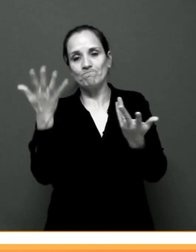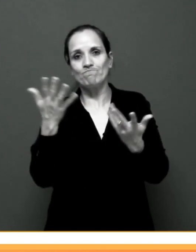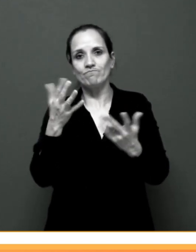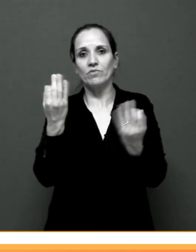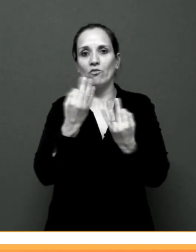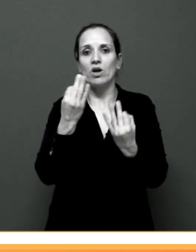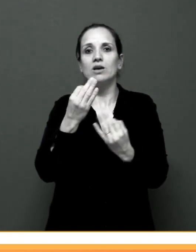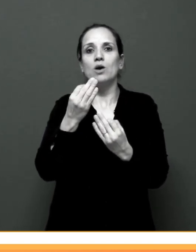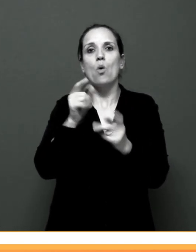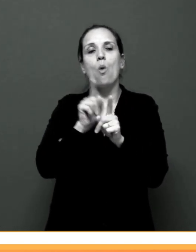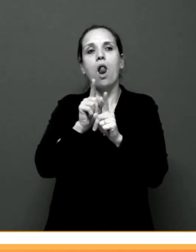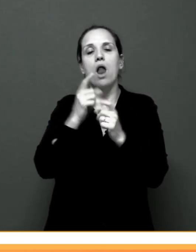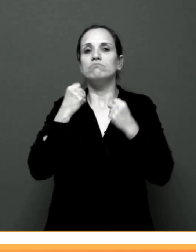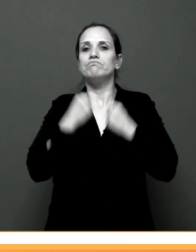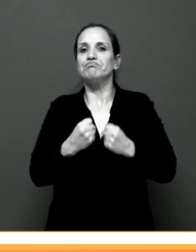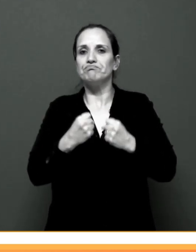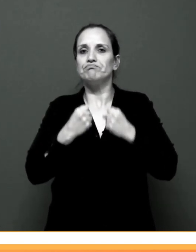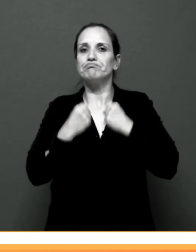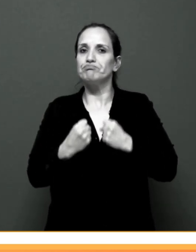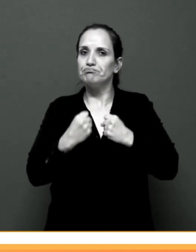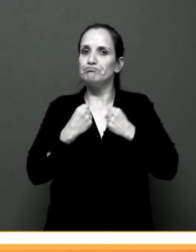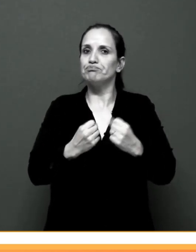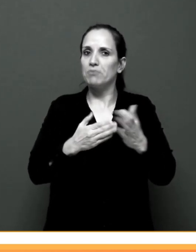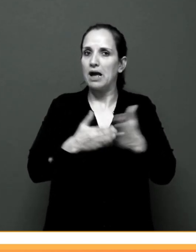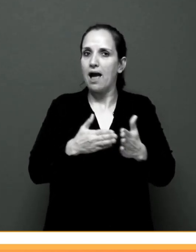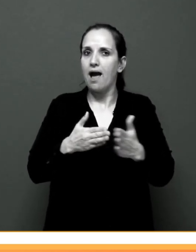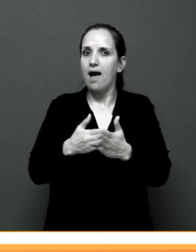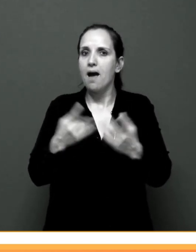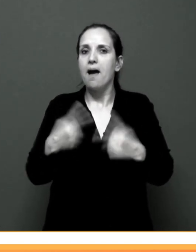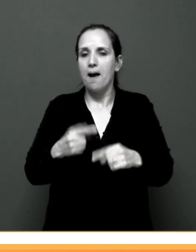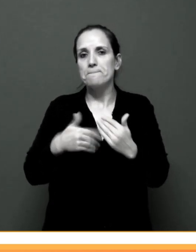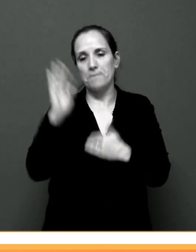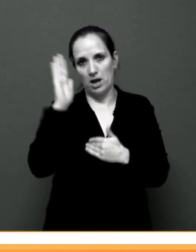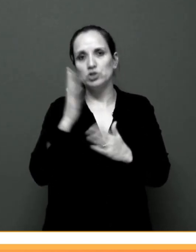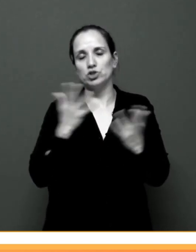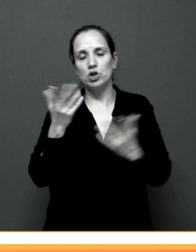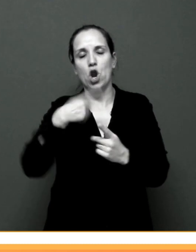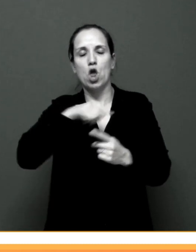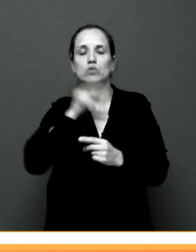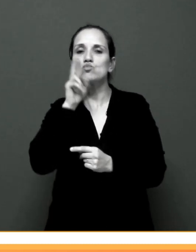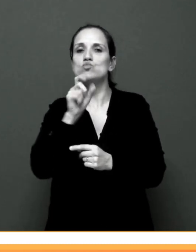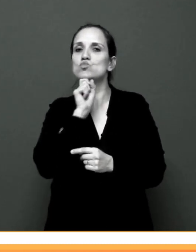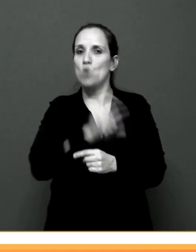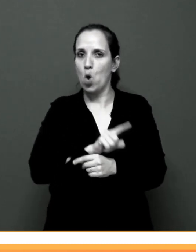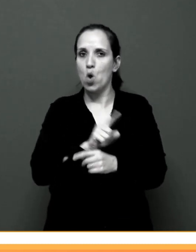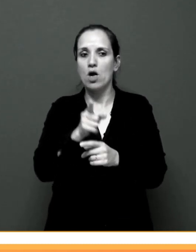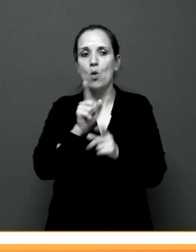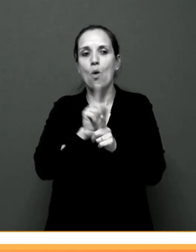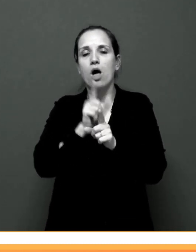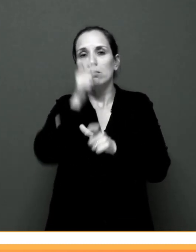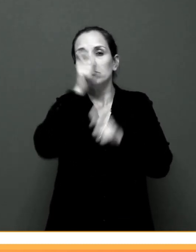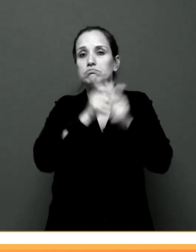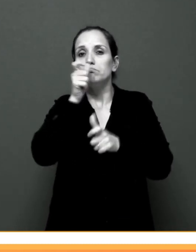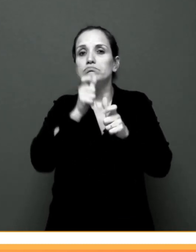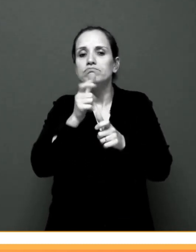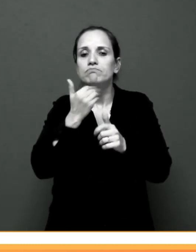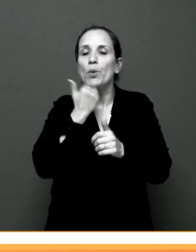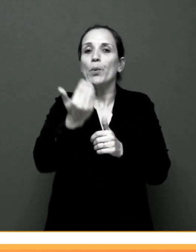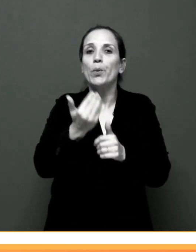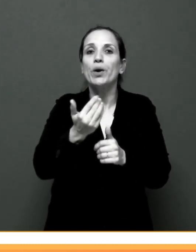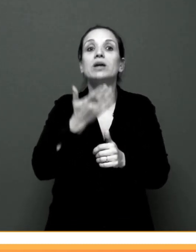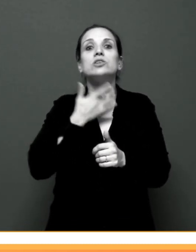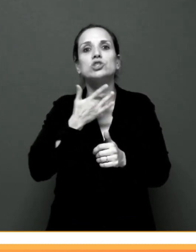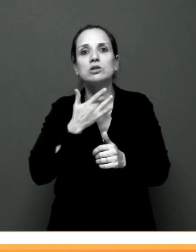apresentam uma resistência muito grande. Então, verificamos que o letramento digital é